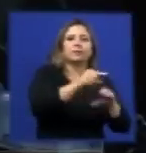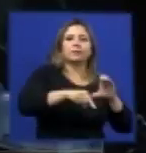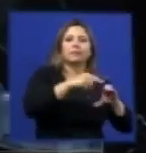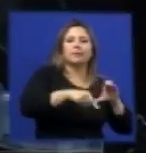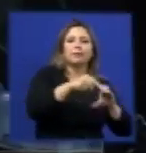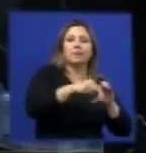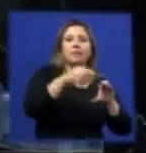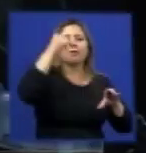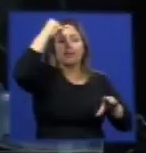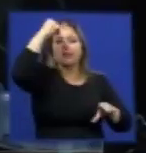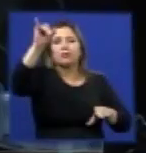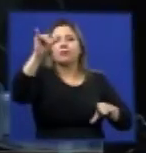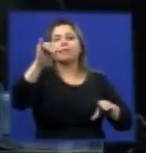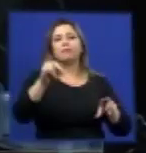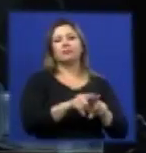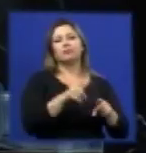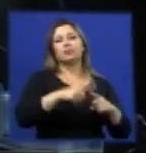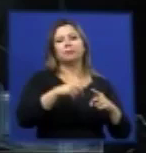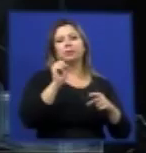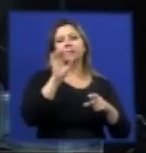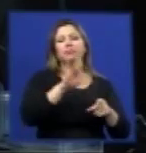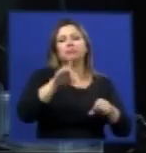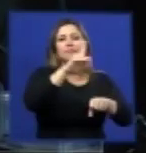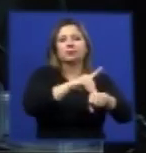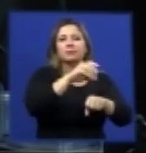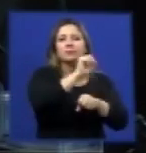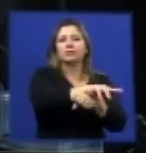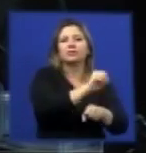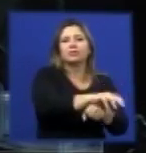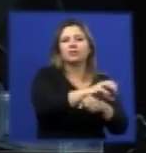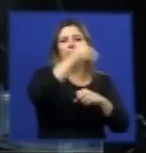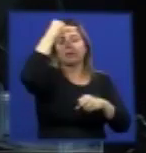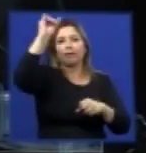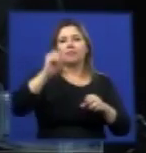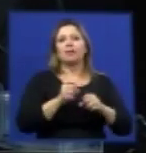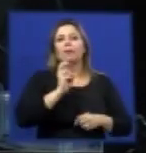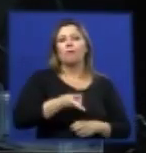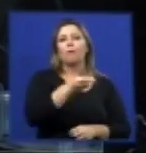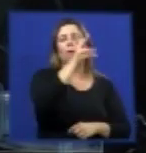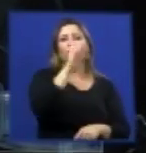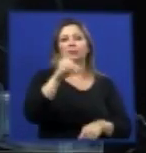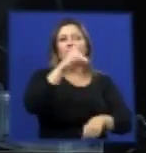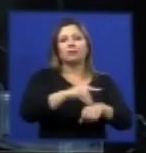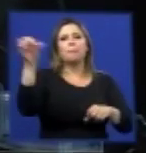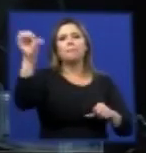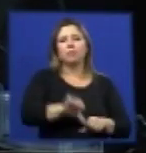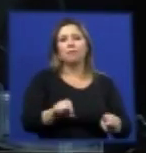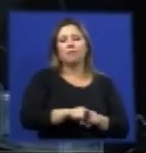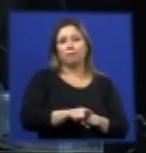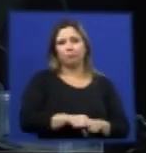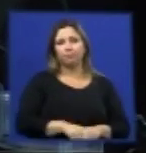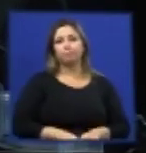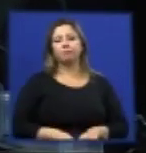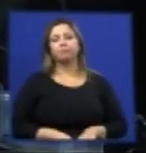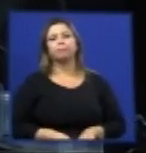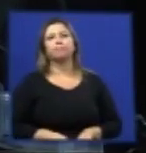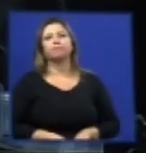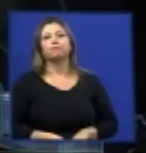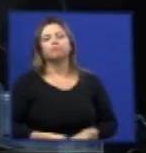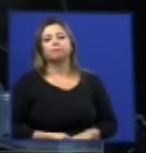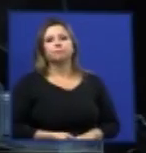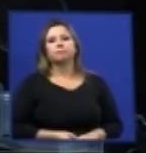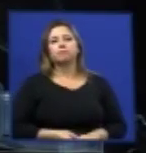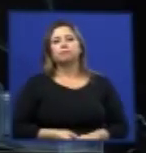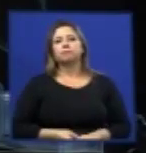que o pneu se apresenta como um importante depósito produtivo de Aedes